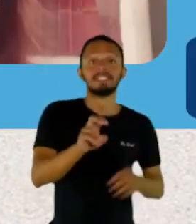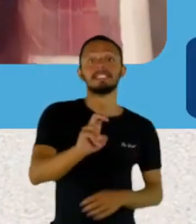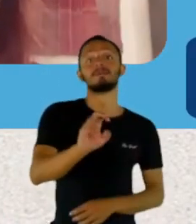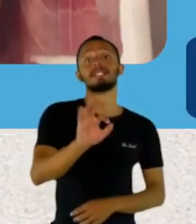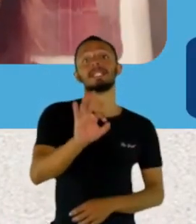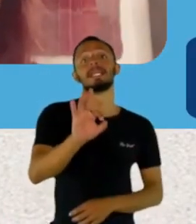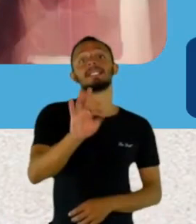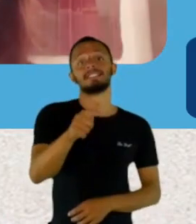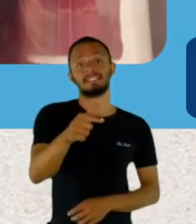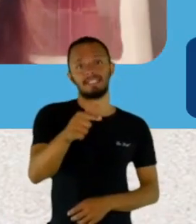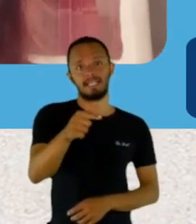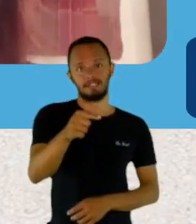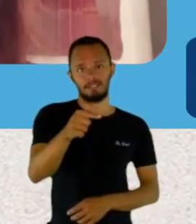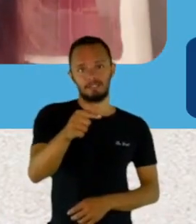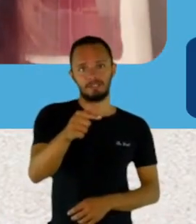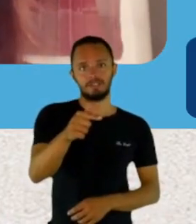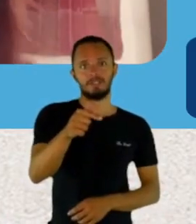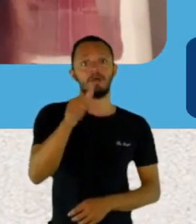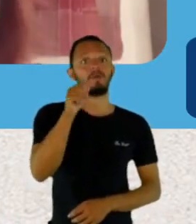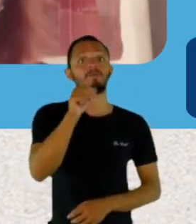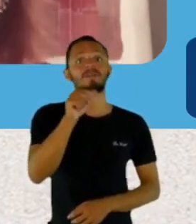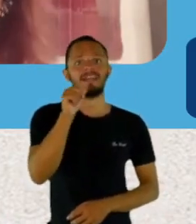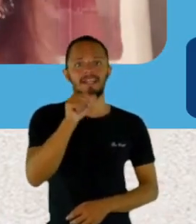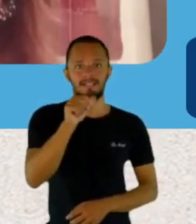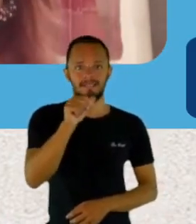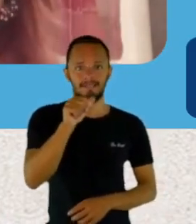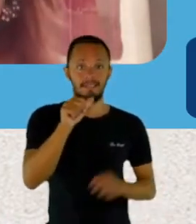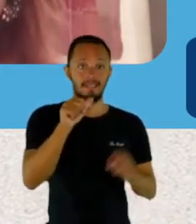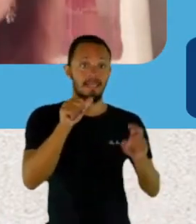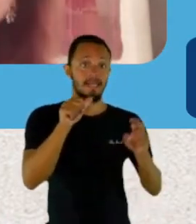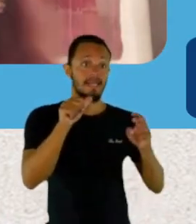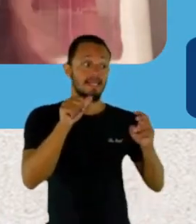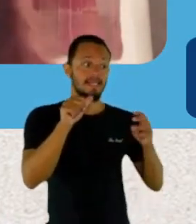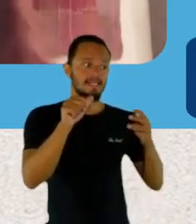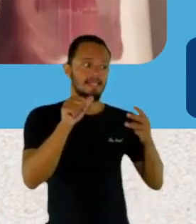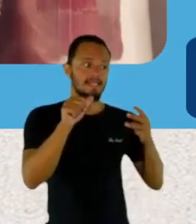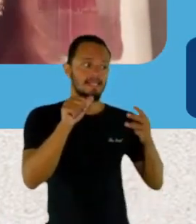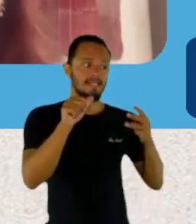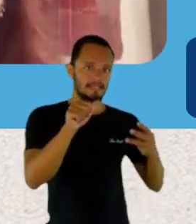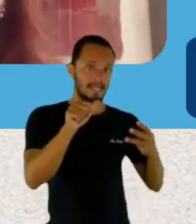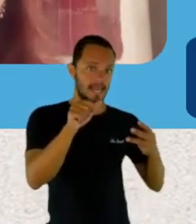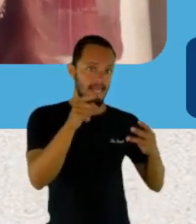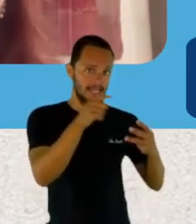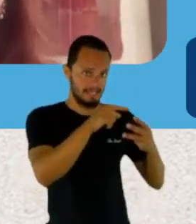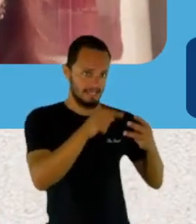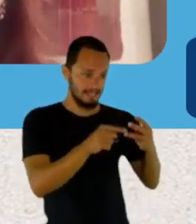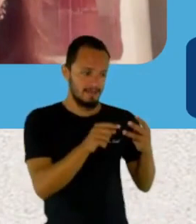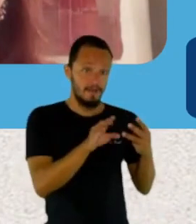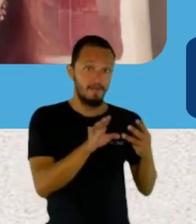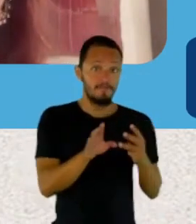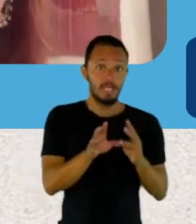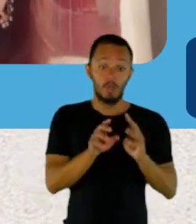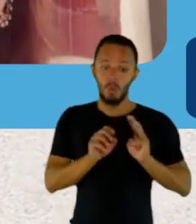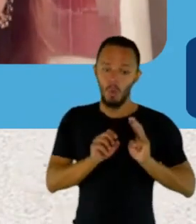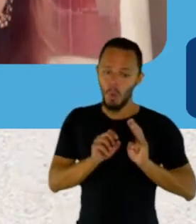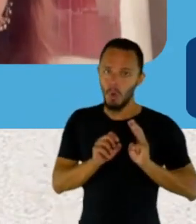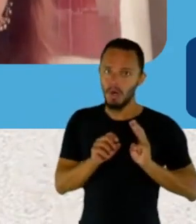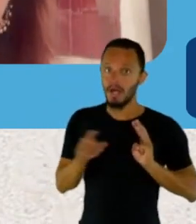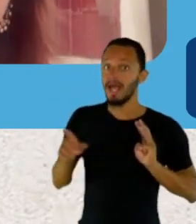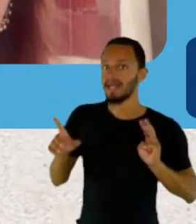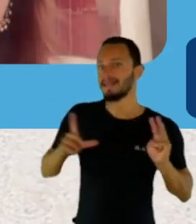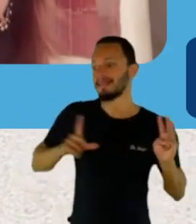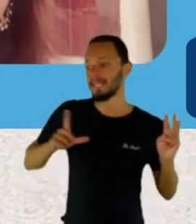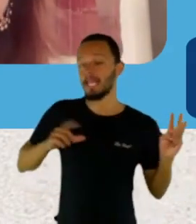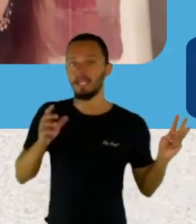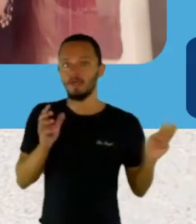maquiadas. Três ficaram num cantinho. Aí, a gente tem uma psicóloga no grupo. Eu falei assim, Liliana, dá uma olhada lá,